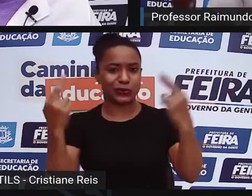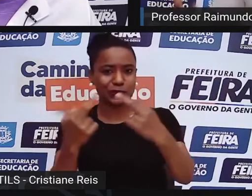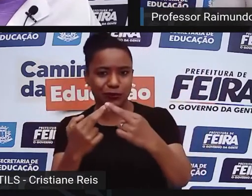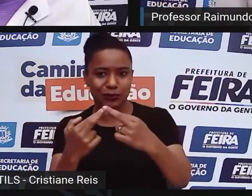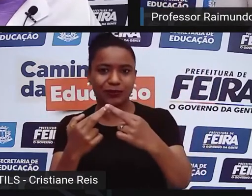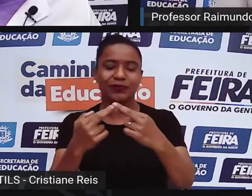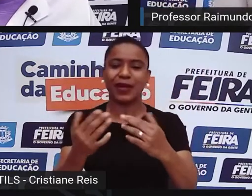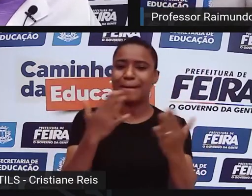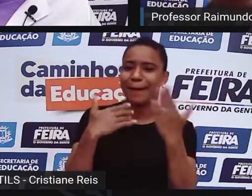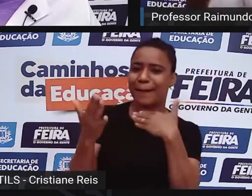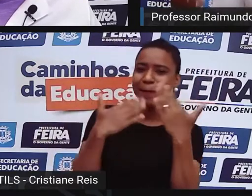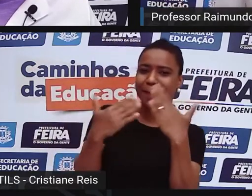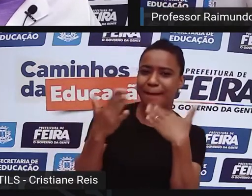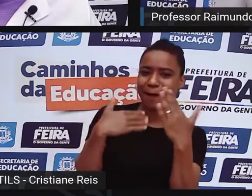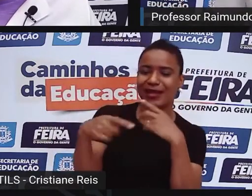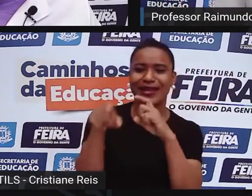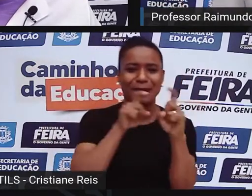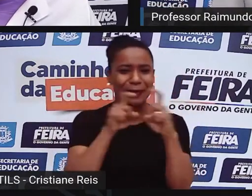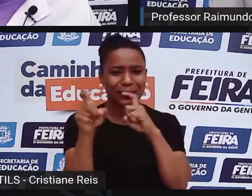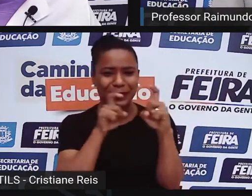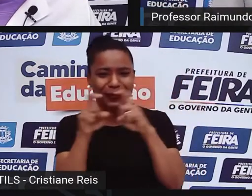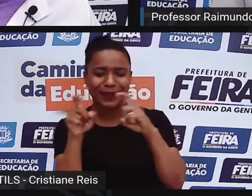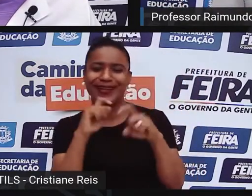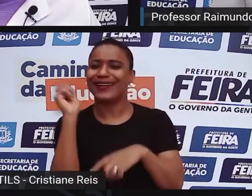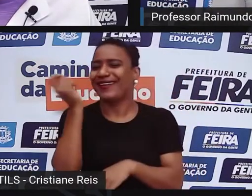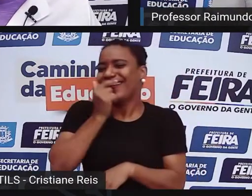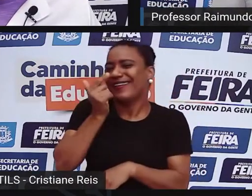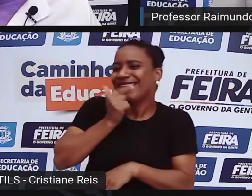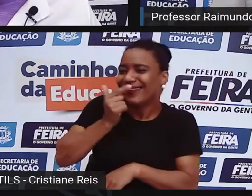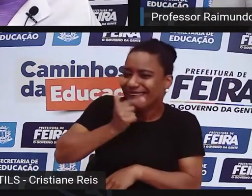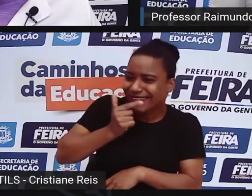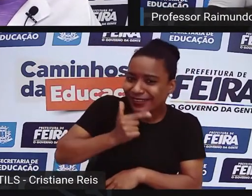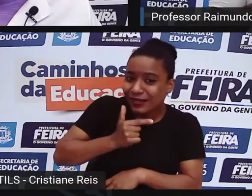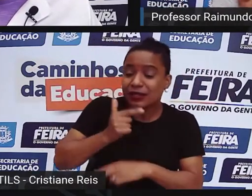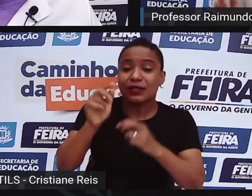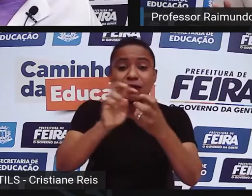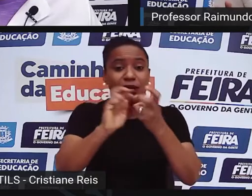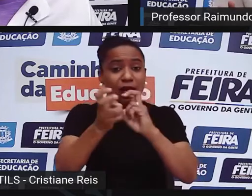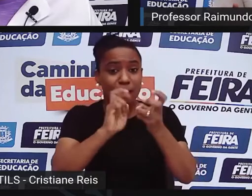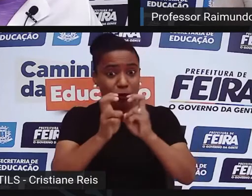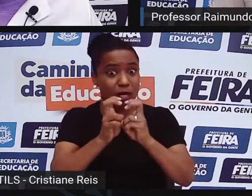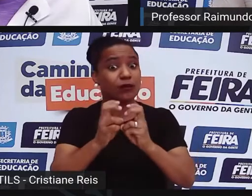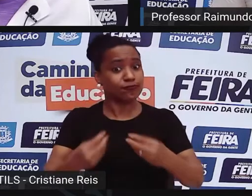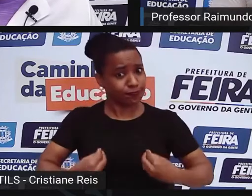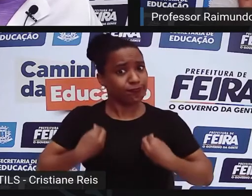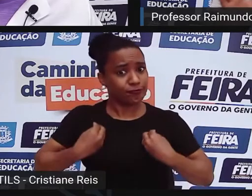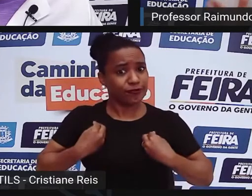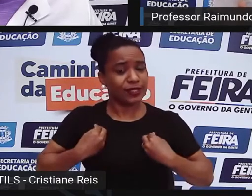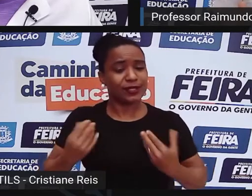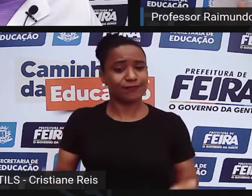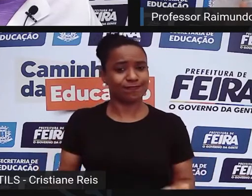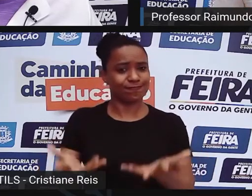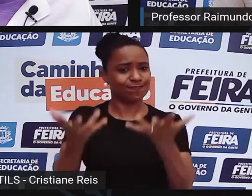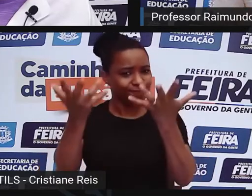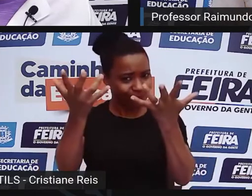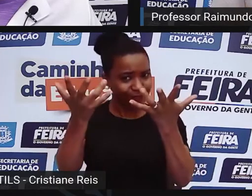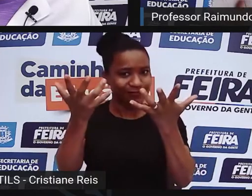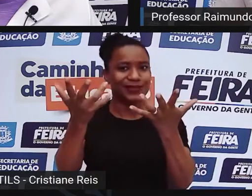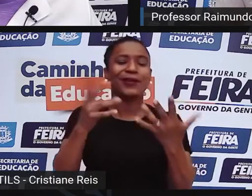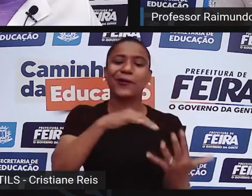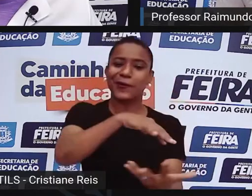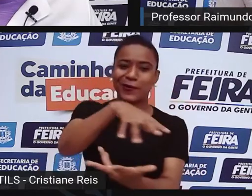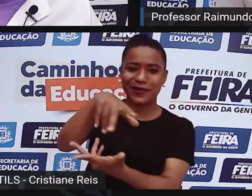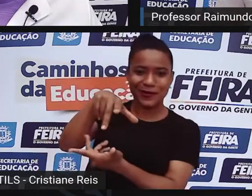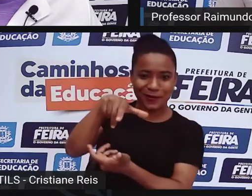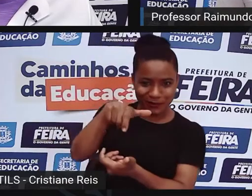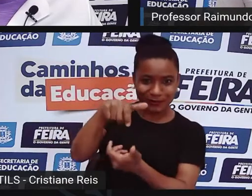batemos papos, resenhamos, então, a capoeira é vida, se fala em vida nesse mundo, tem